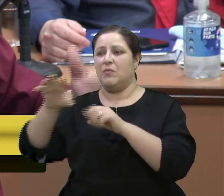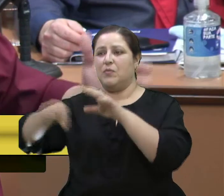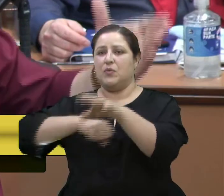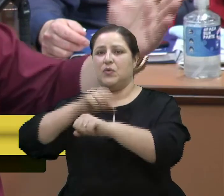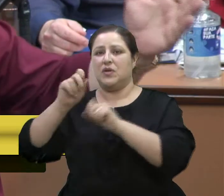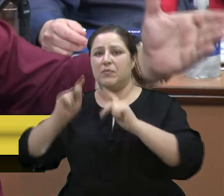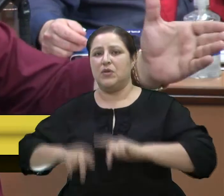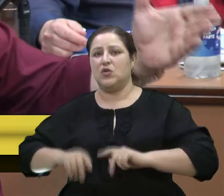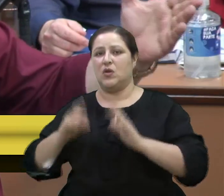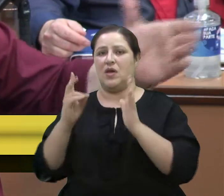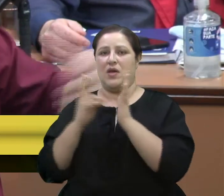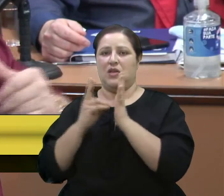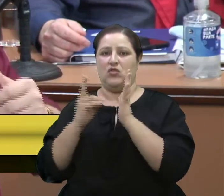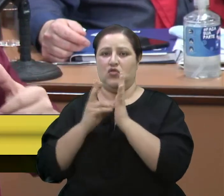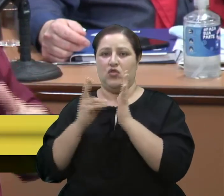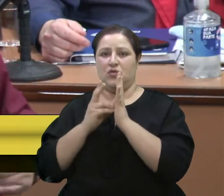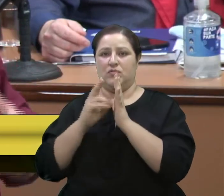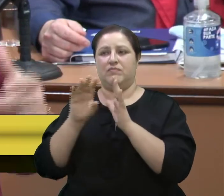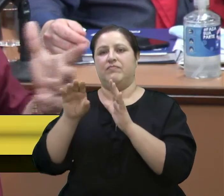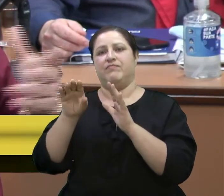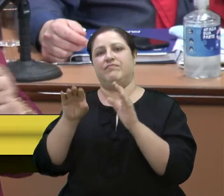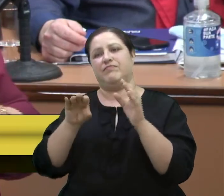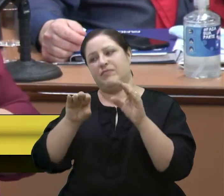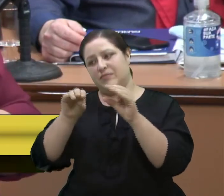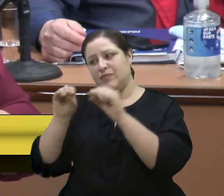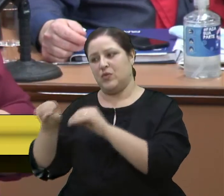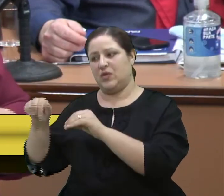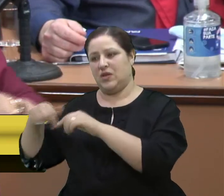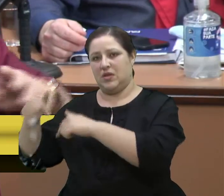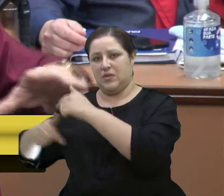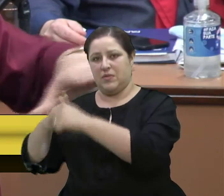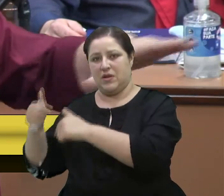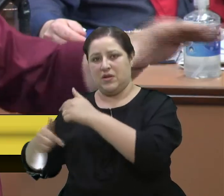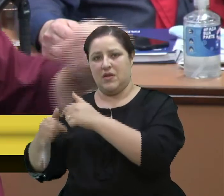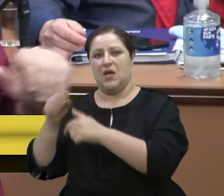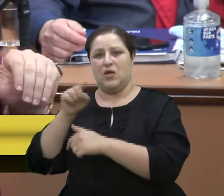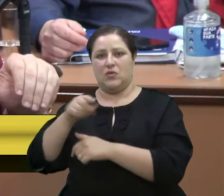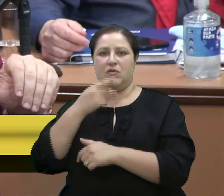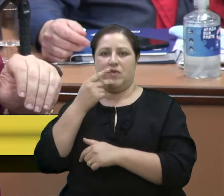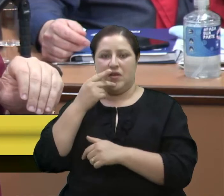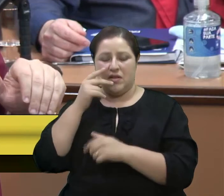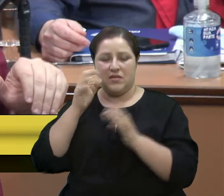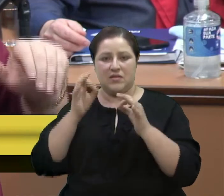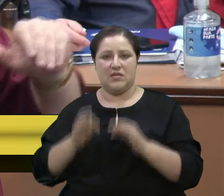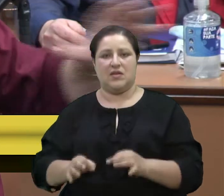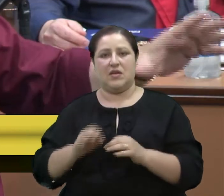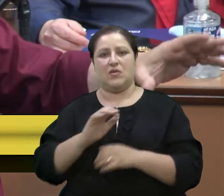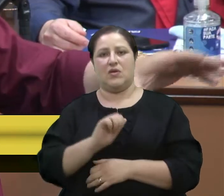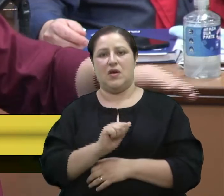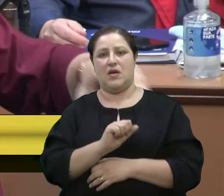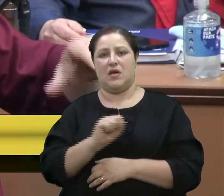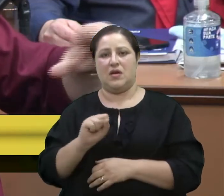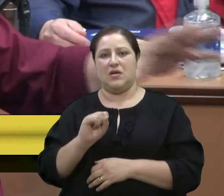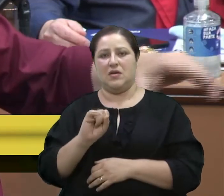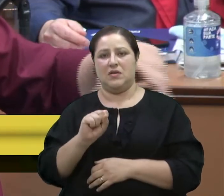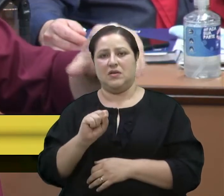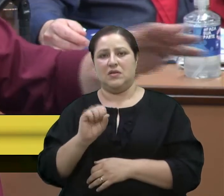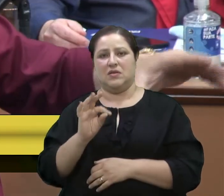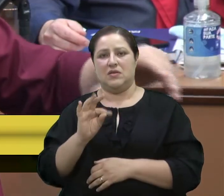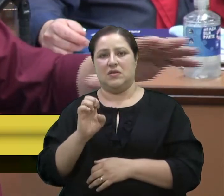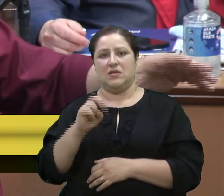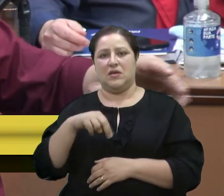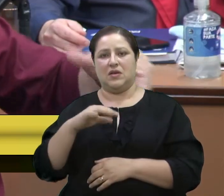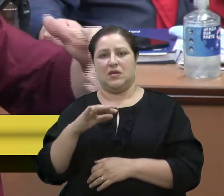Então, o senhor tem razão no que o senhor está falando. O assistencialismo deixa as pessoas acomodadas. É só dinheiro para assistencialismo,